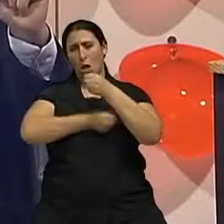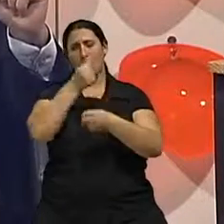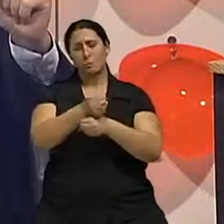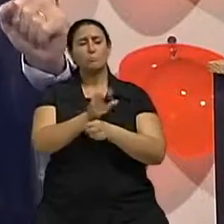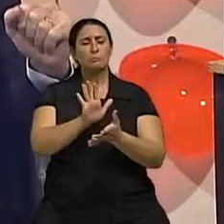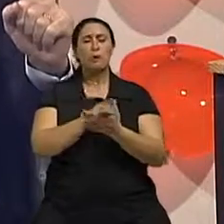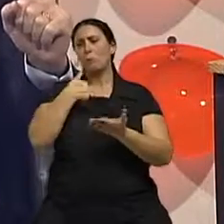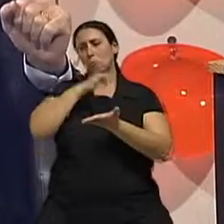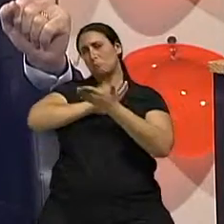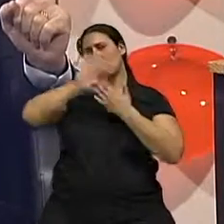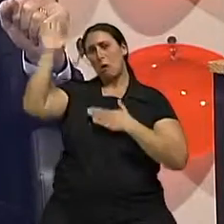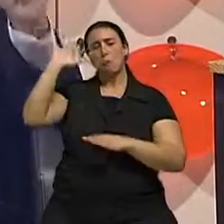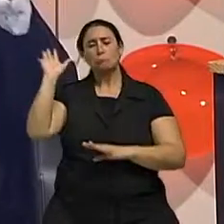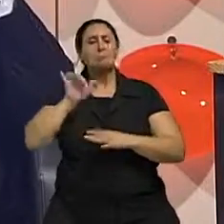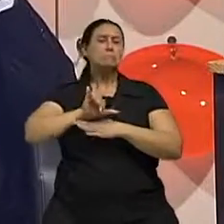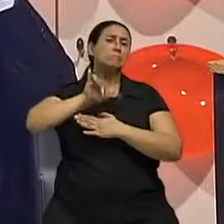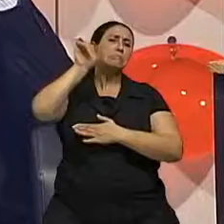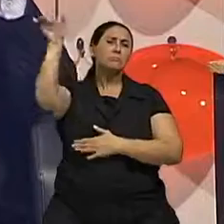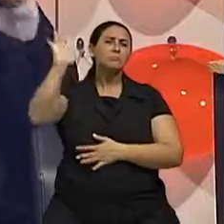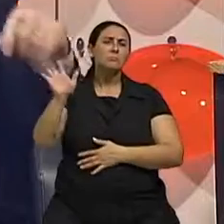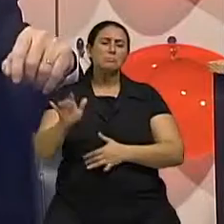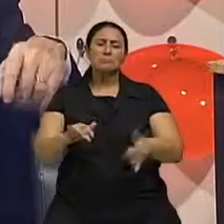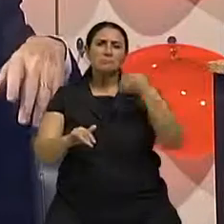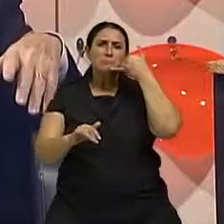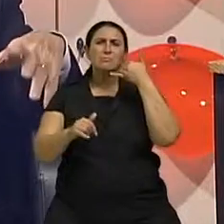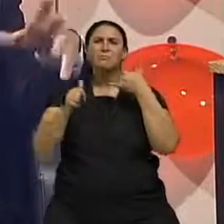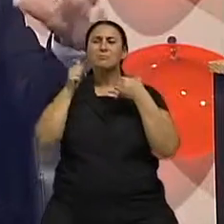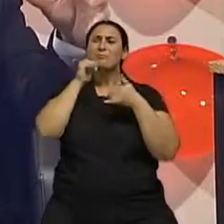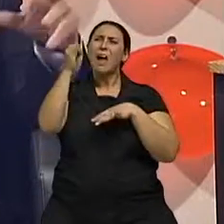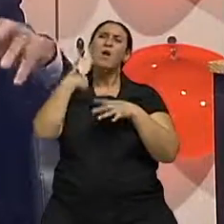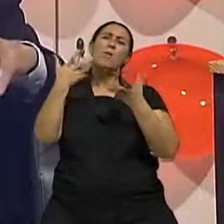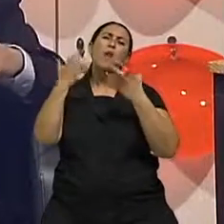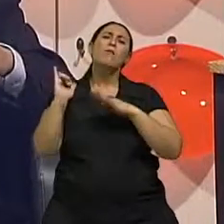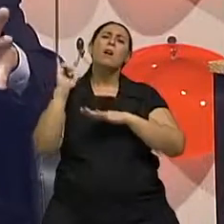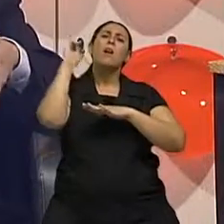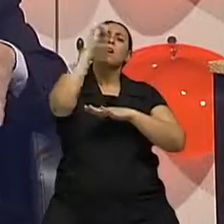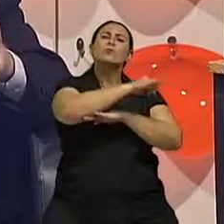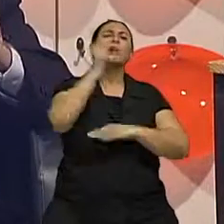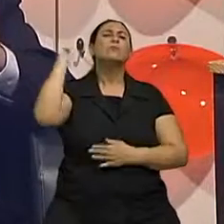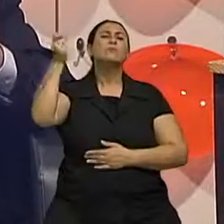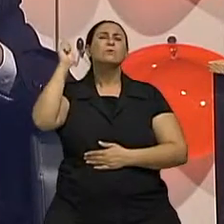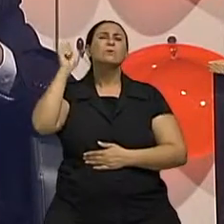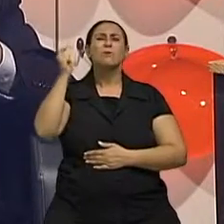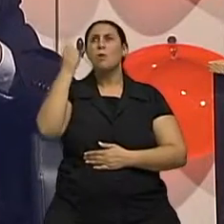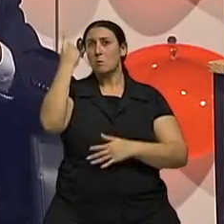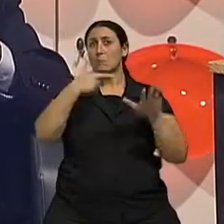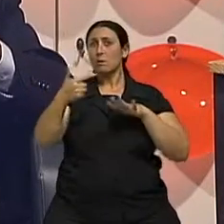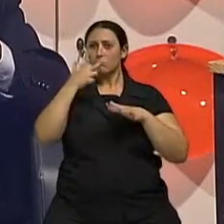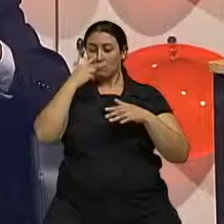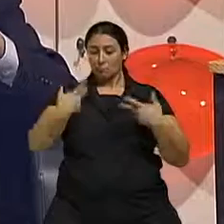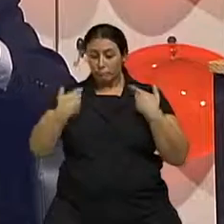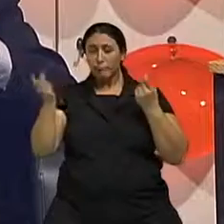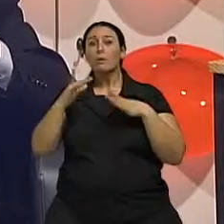viajado e ela me ligou. Doutor, eu queria fazer uma viagem até Buenos Aires. Isso é uma semana depois da cirurgia.